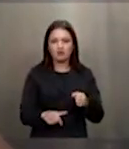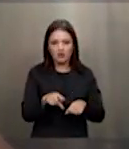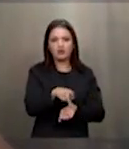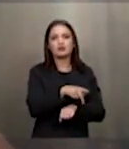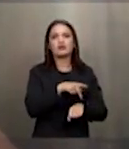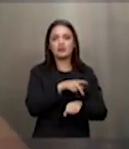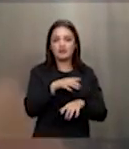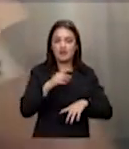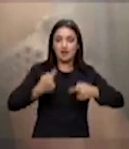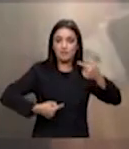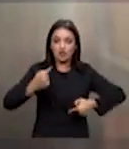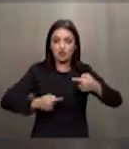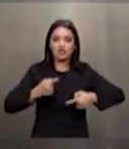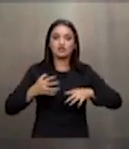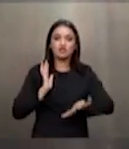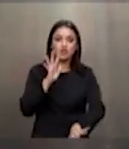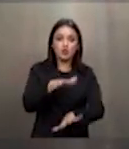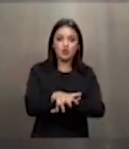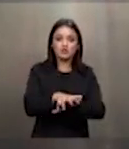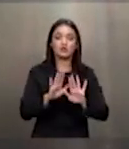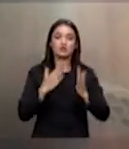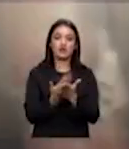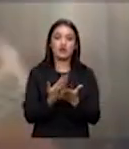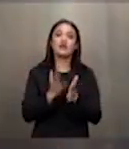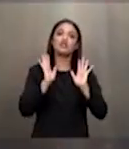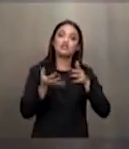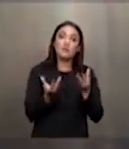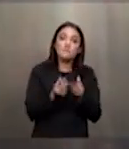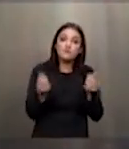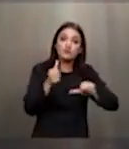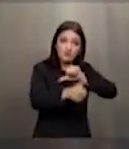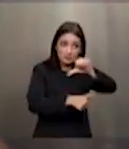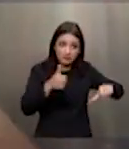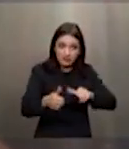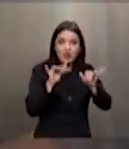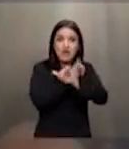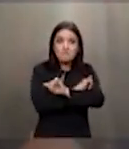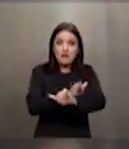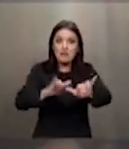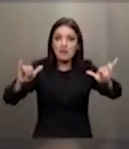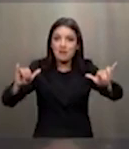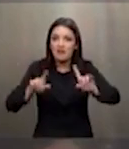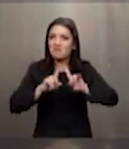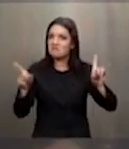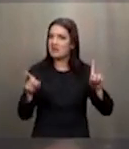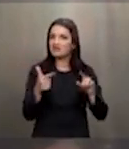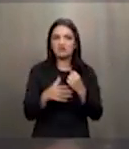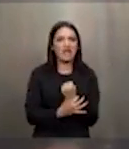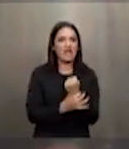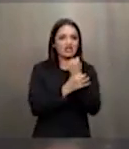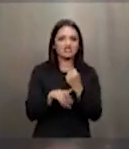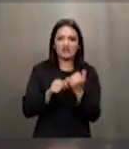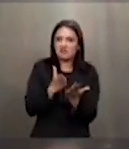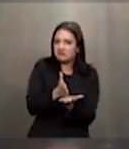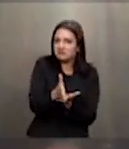de inclusão escolar temos muitas mudanças anunciadas e pouca garantia de que elas terão sustentabilidade porque se trata